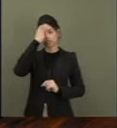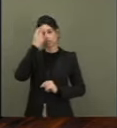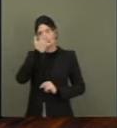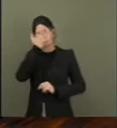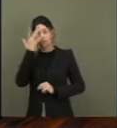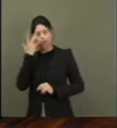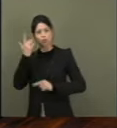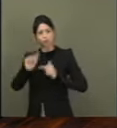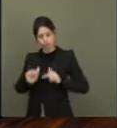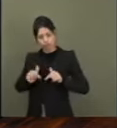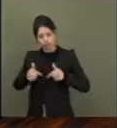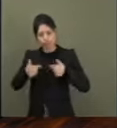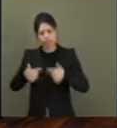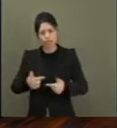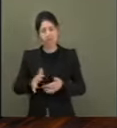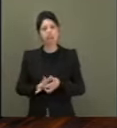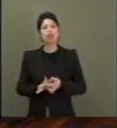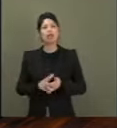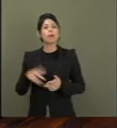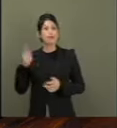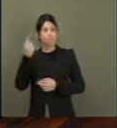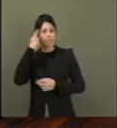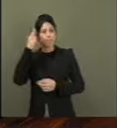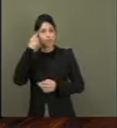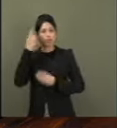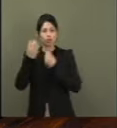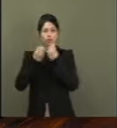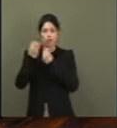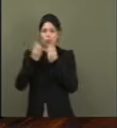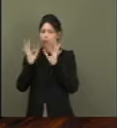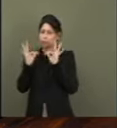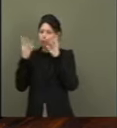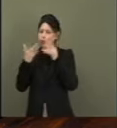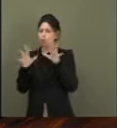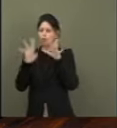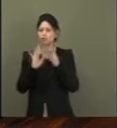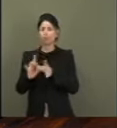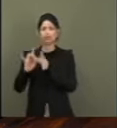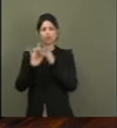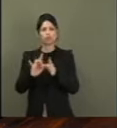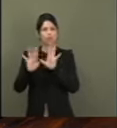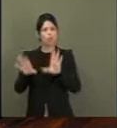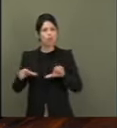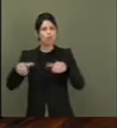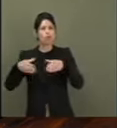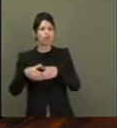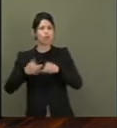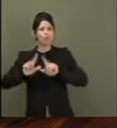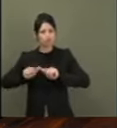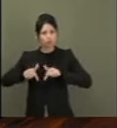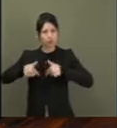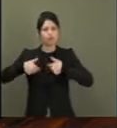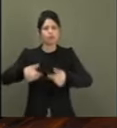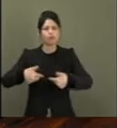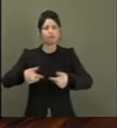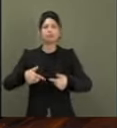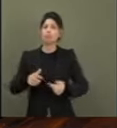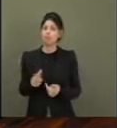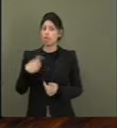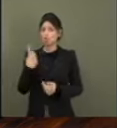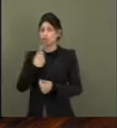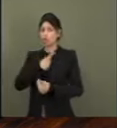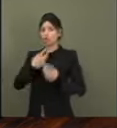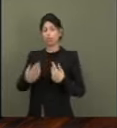um bom combate, pensando o todo. Em conjunto, avançaremos. É nosso